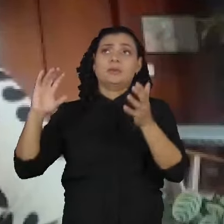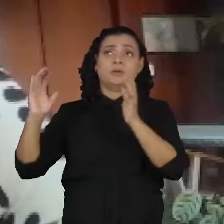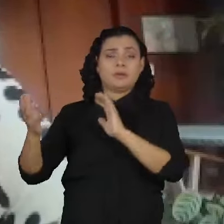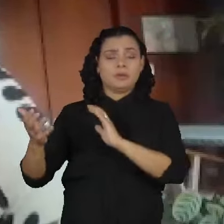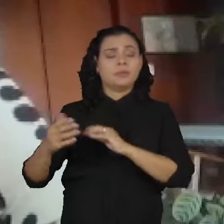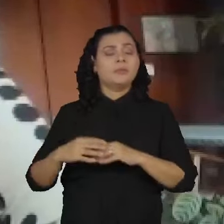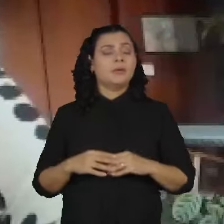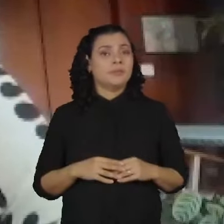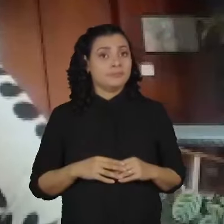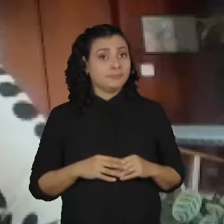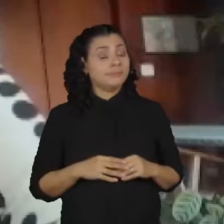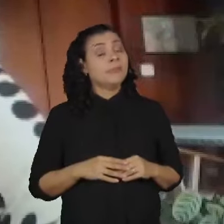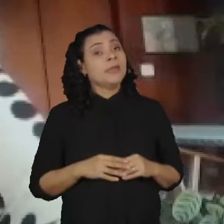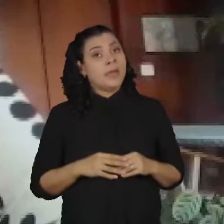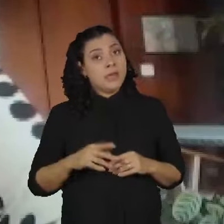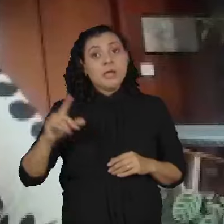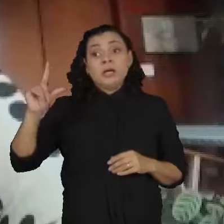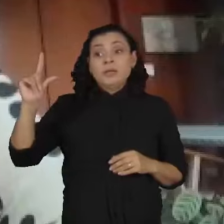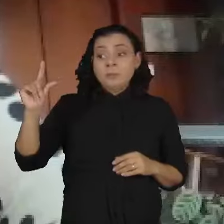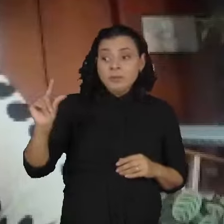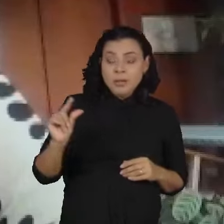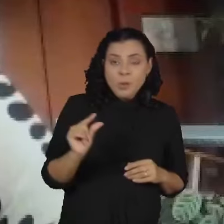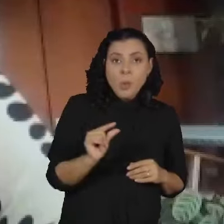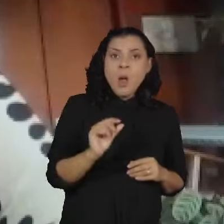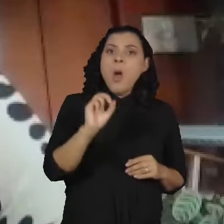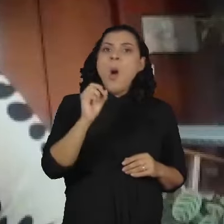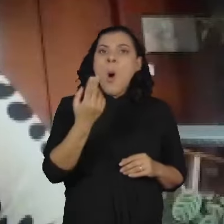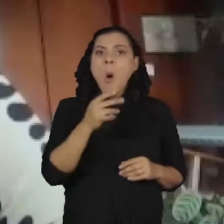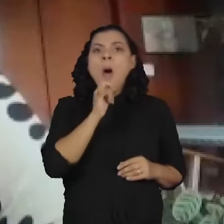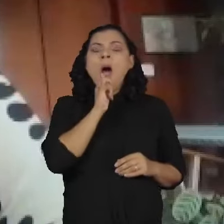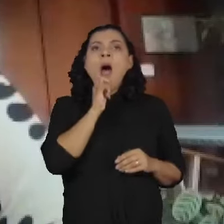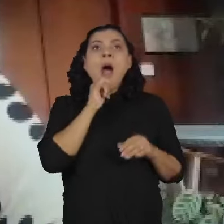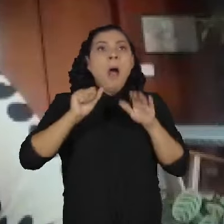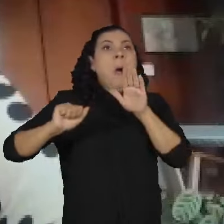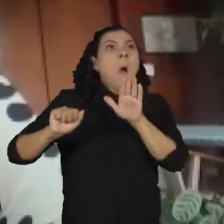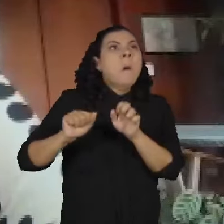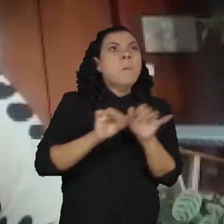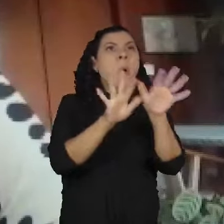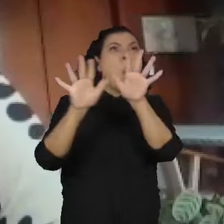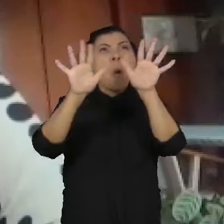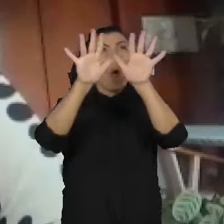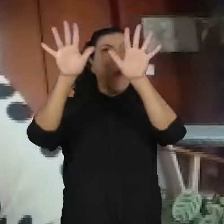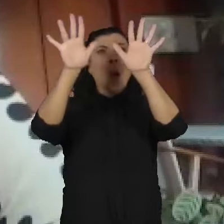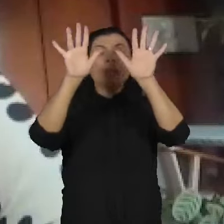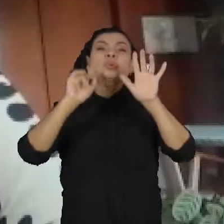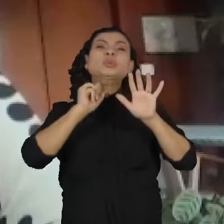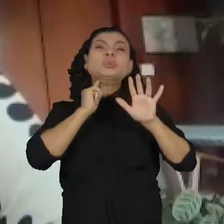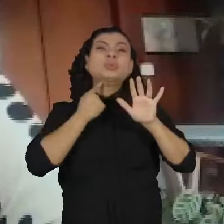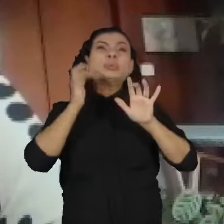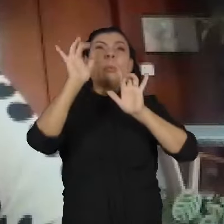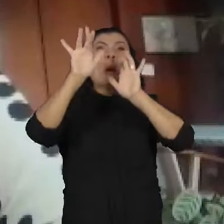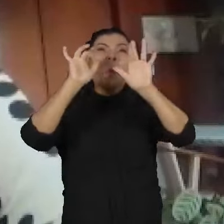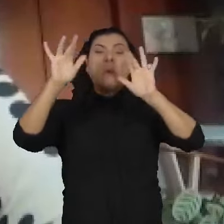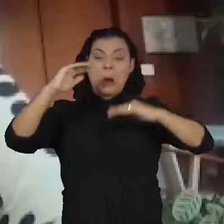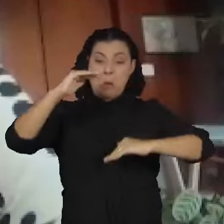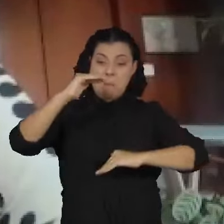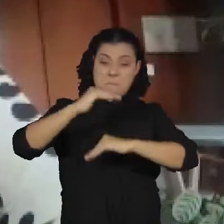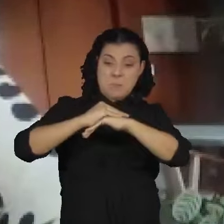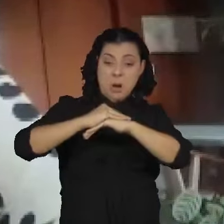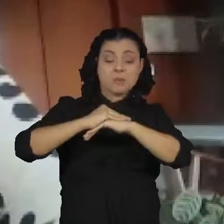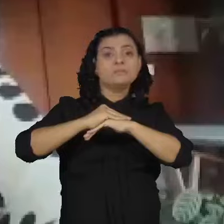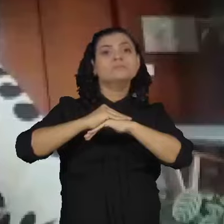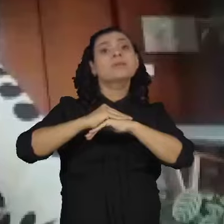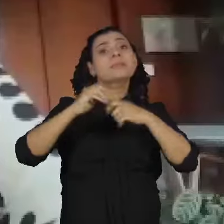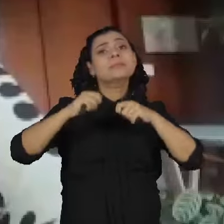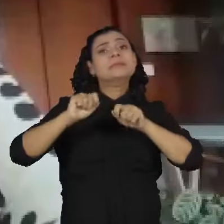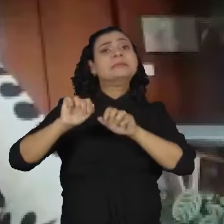reduzir ou cessar a emissão de gás a efeito estufa drasticamente, nós temos também que reter o